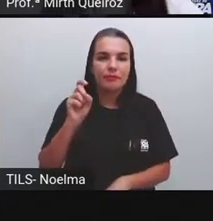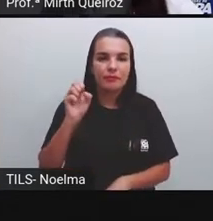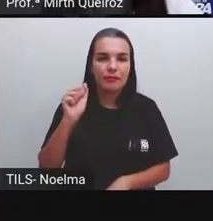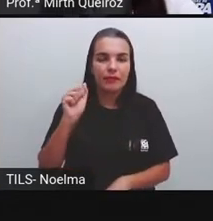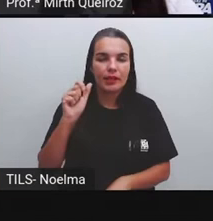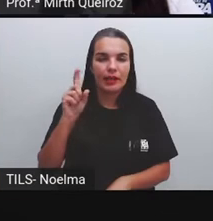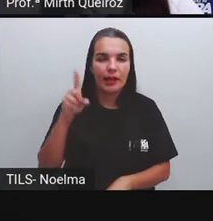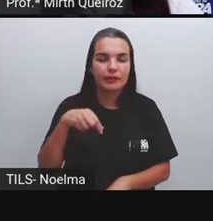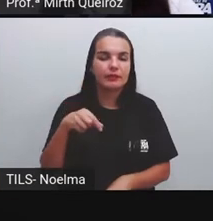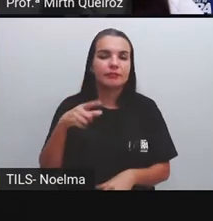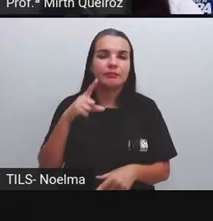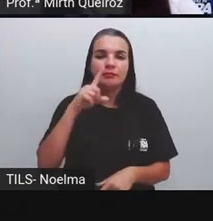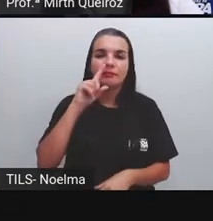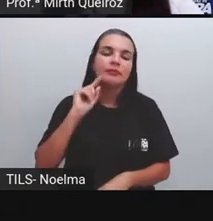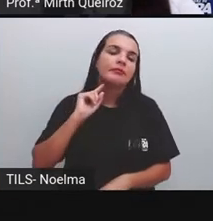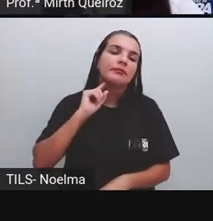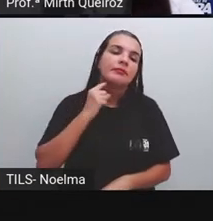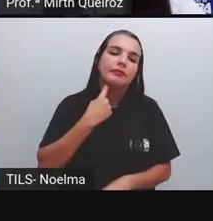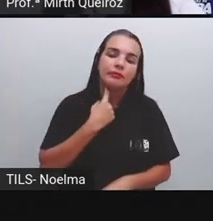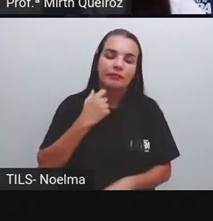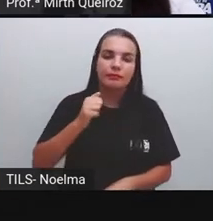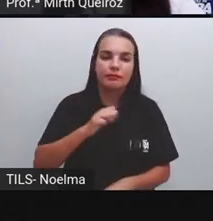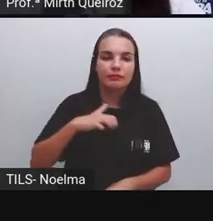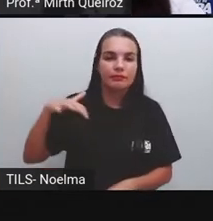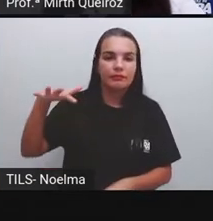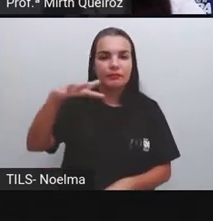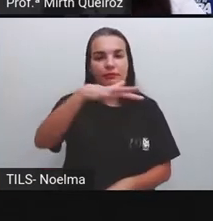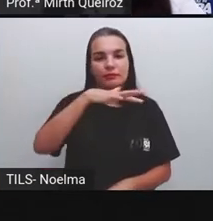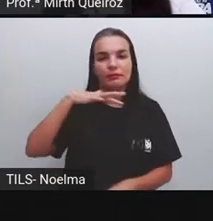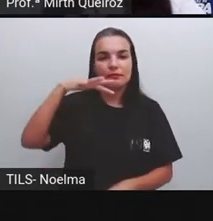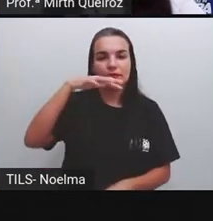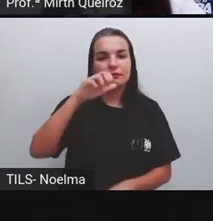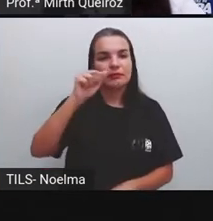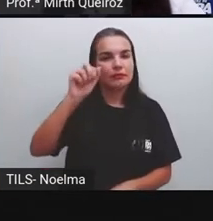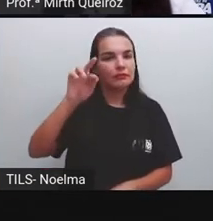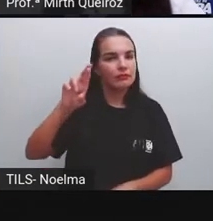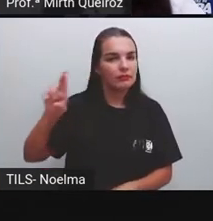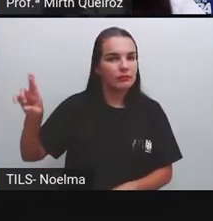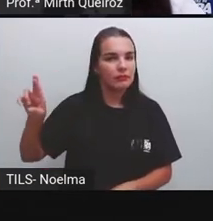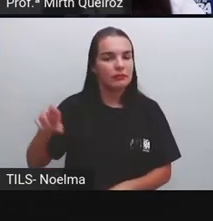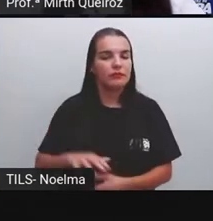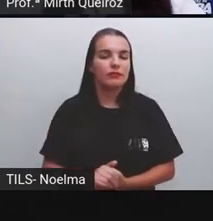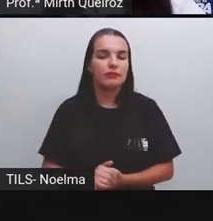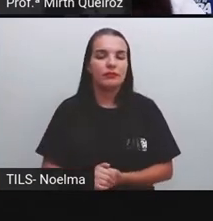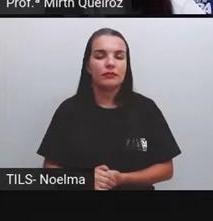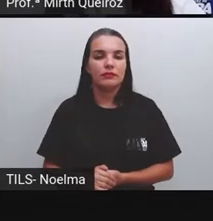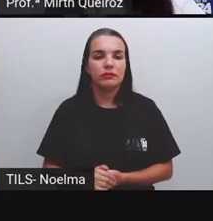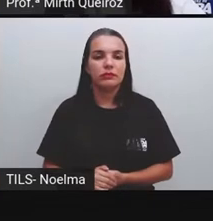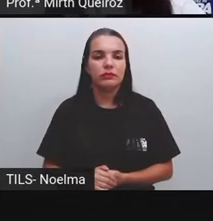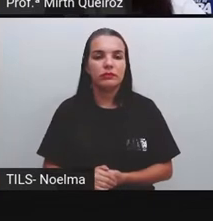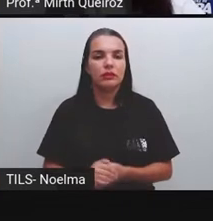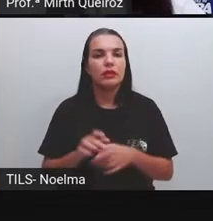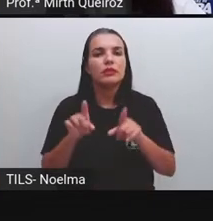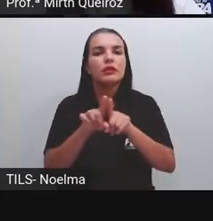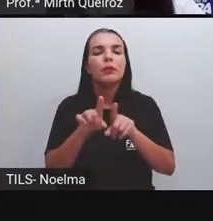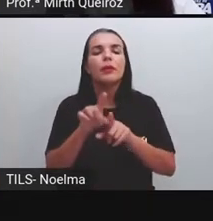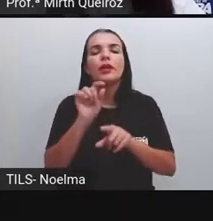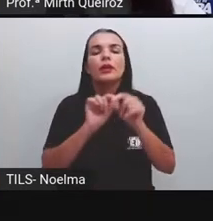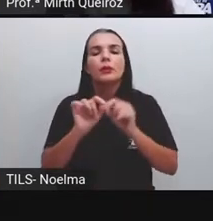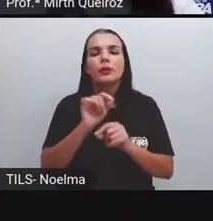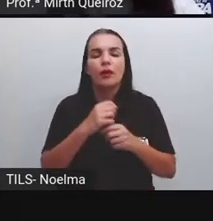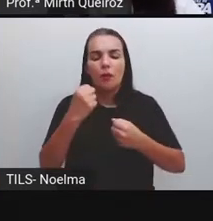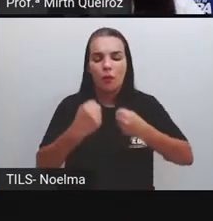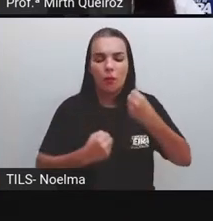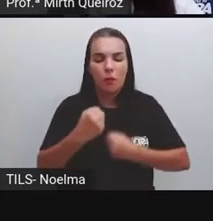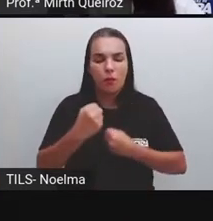atmosfera. E não somente a questão dos carros velhos, né? Que vão ficar ali, com ferrugem e tudo, que